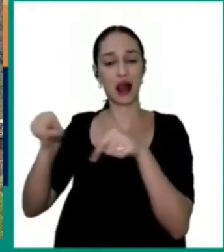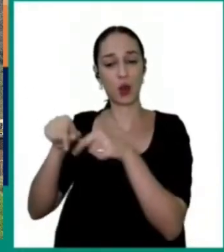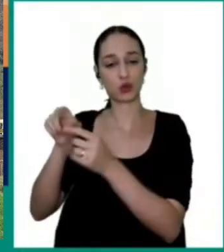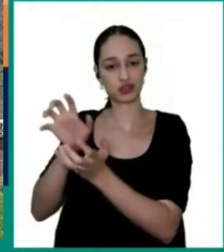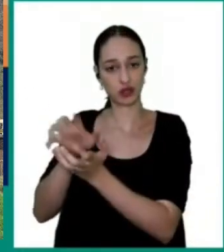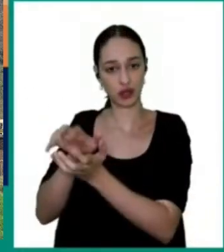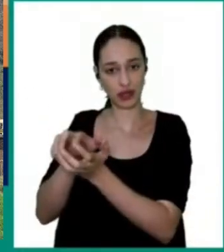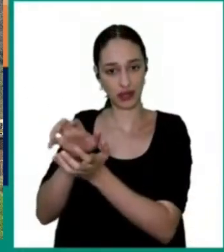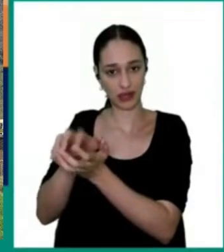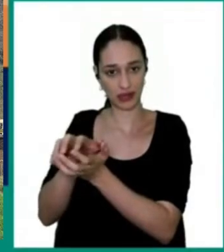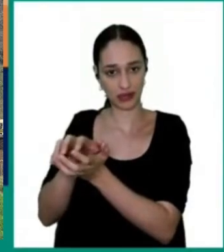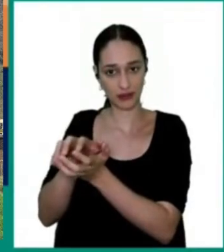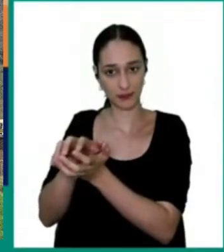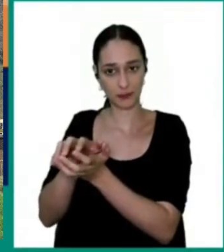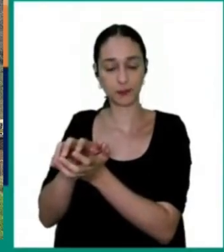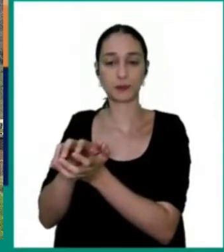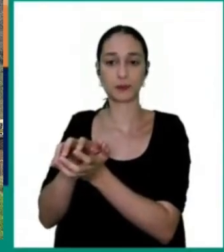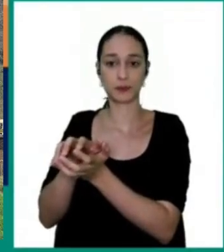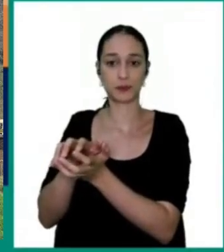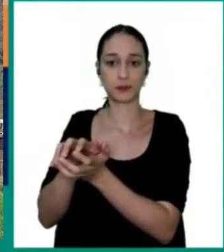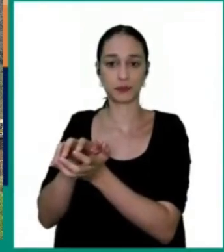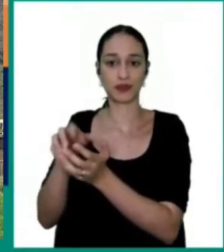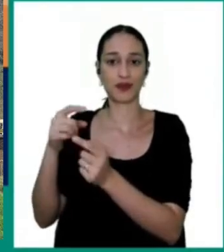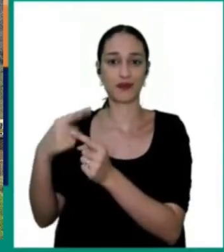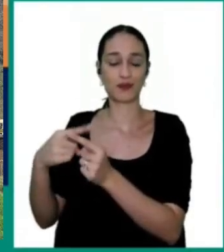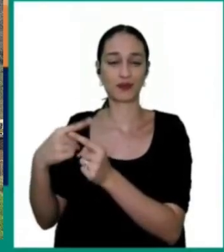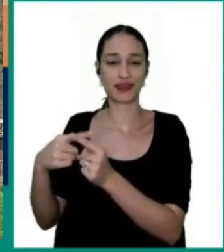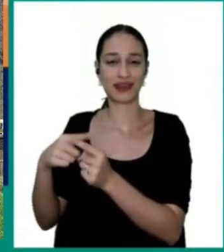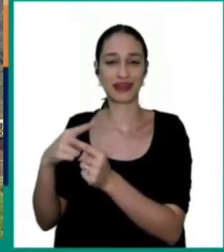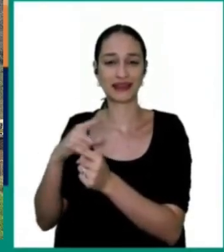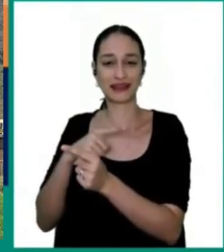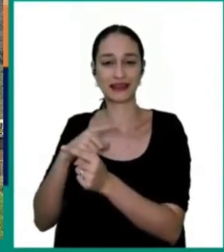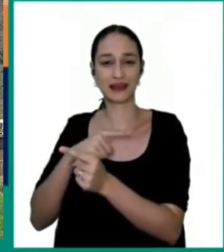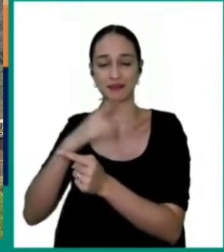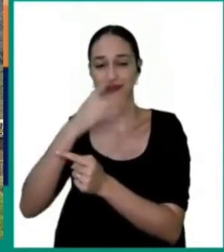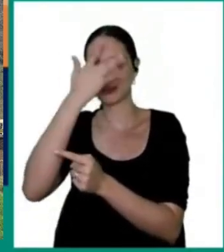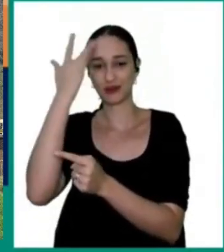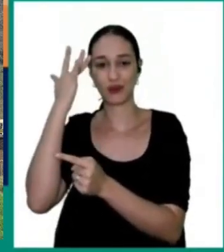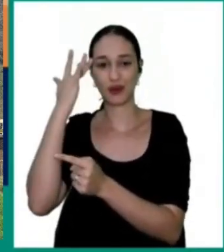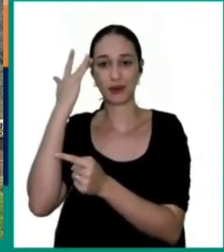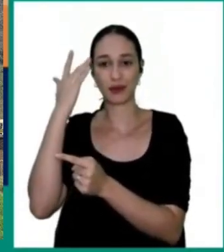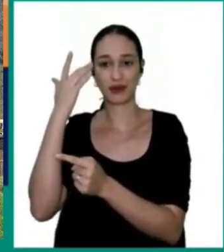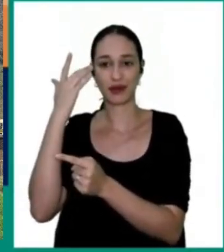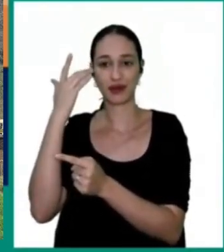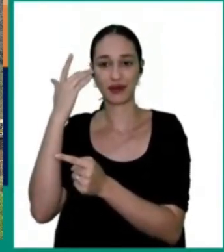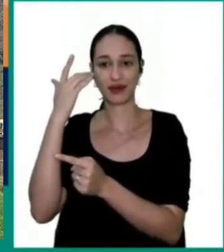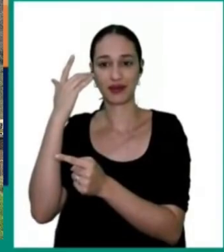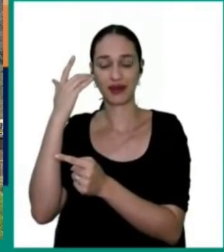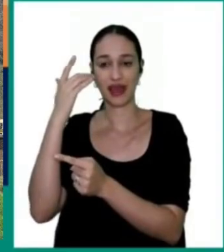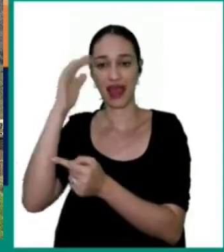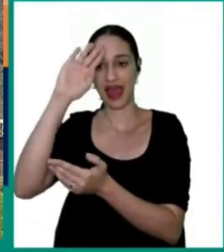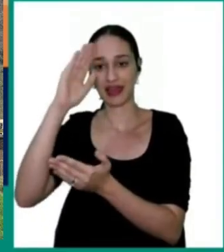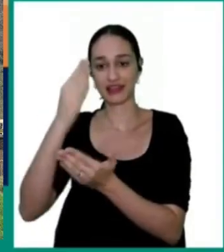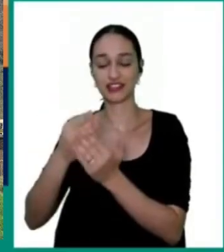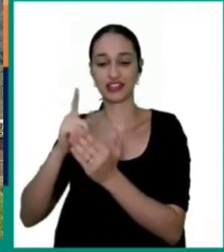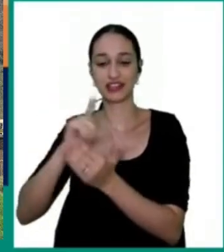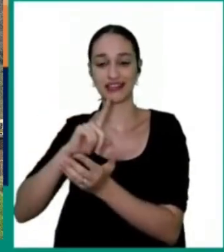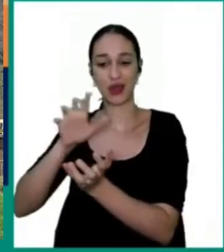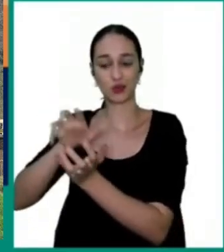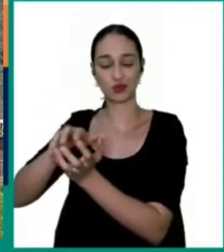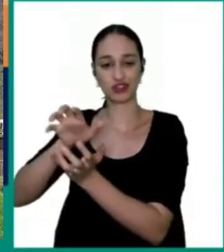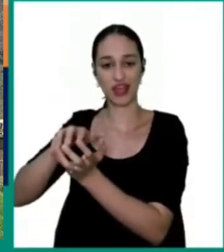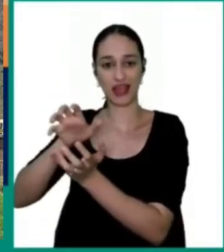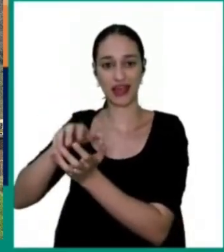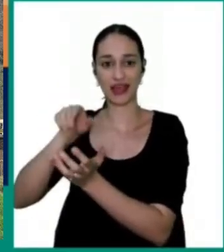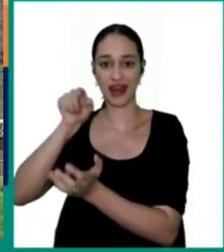Lagoa do Jacaré, porque acredita-se, e muita gente já visualizou, ali dentro tem um jacaré dentro daquela lagoa, é, na verdade,